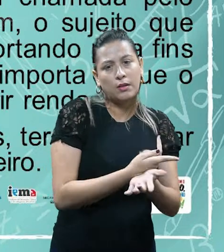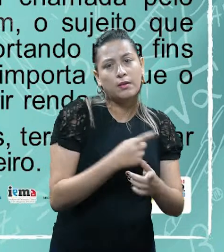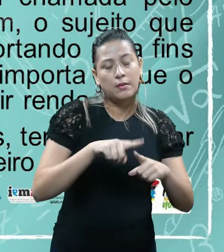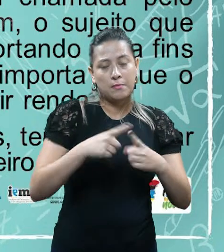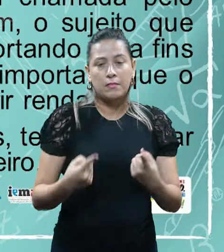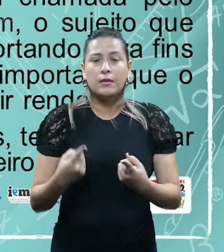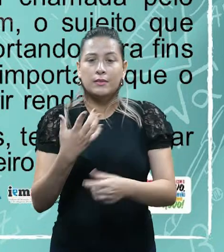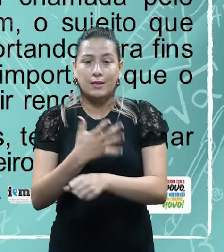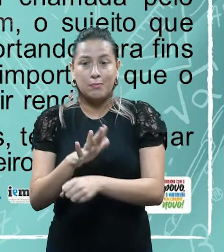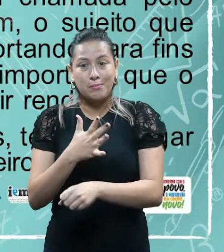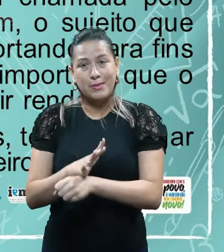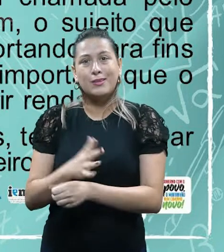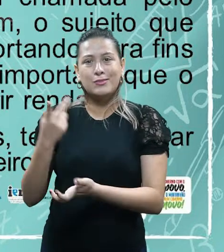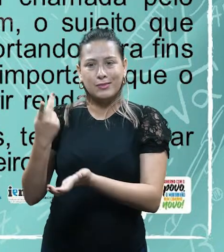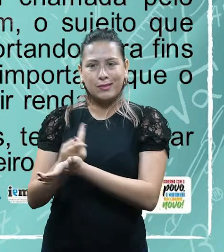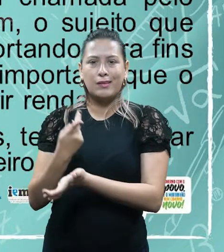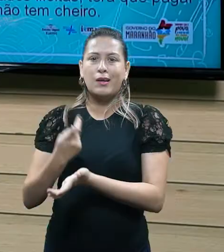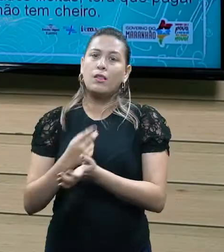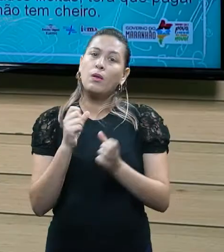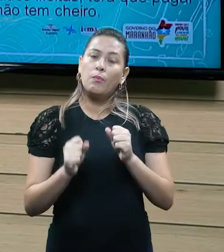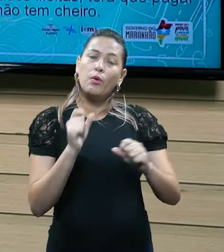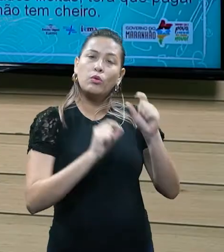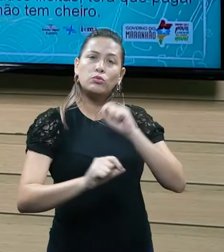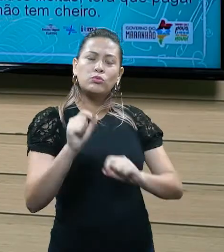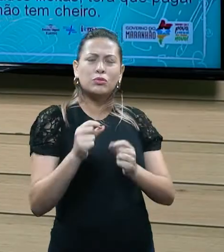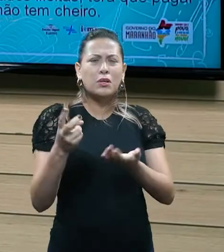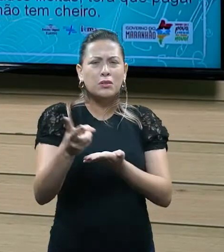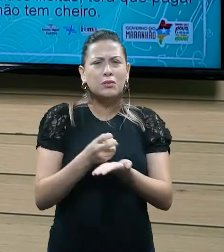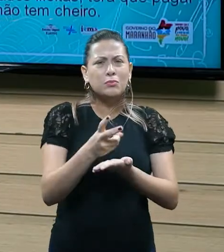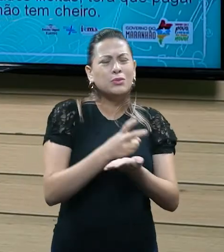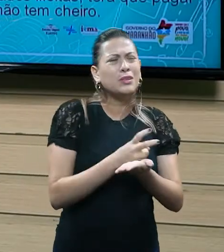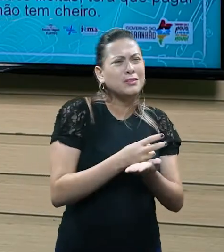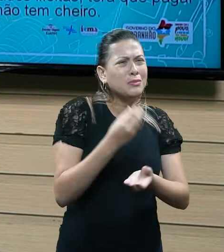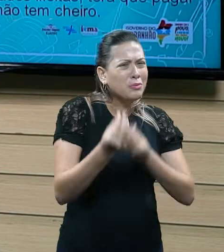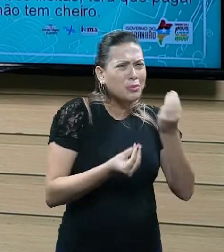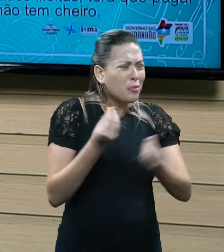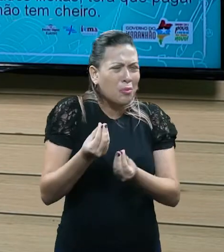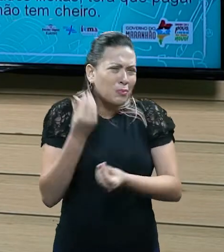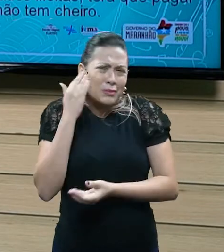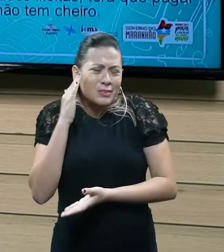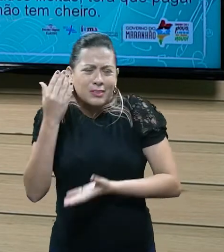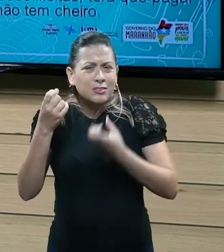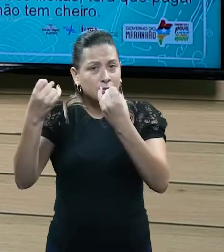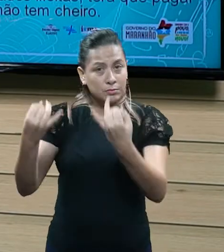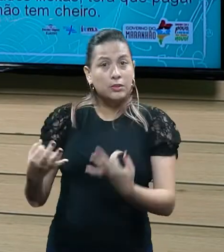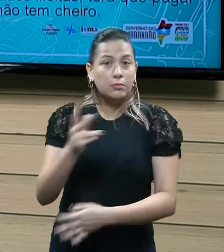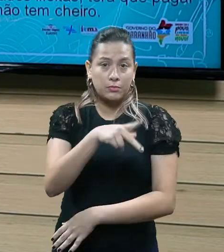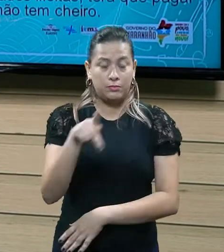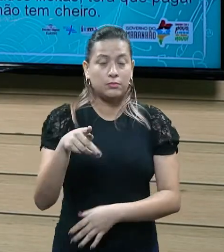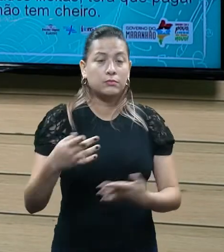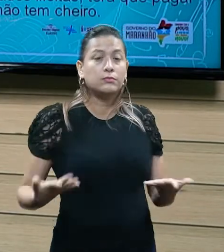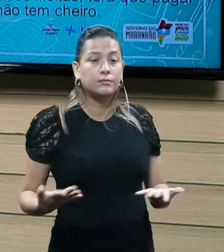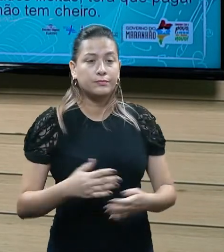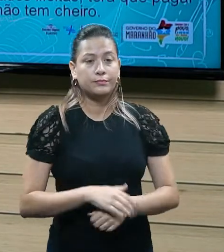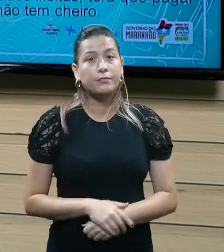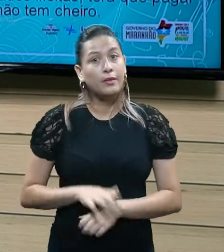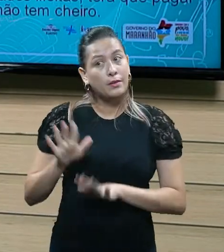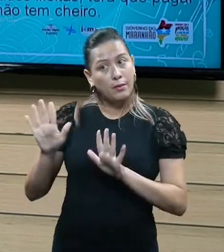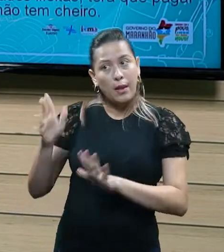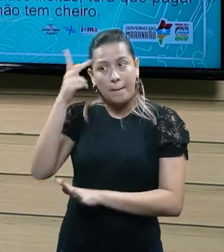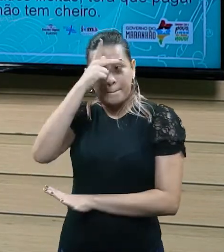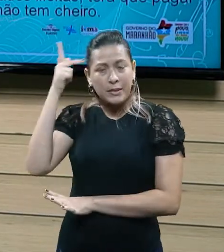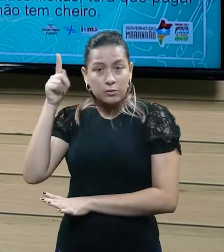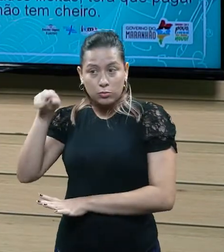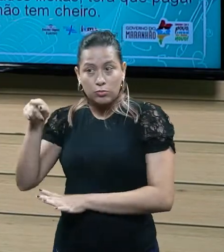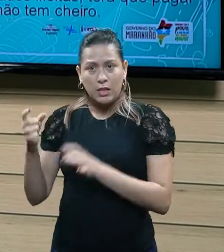ser, sim, objeto de uma tributação. Professor, o que quer dizer isso? Quer dizer que aquele carinha lá que está